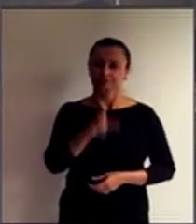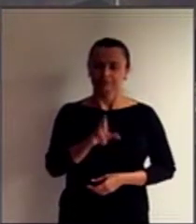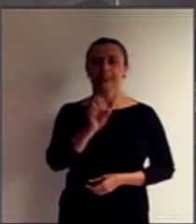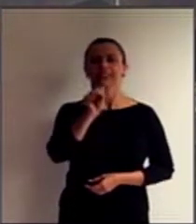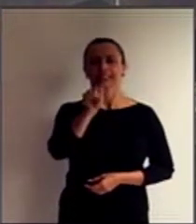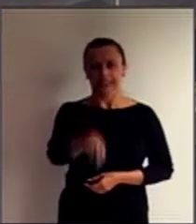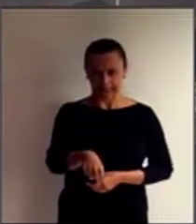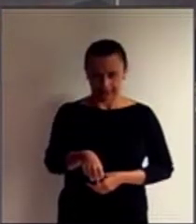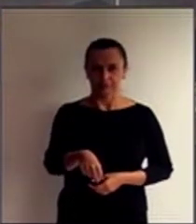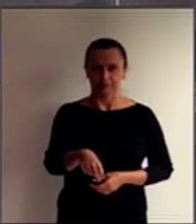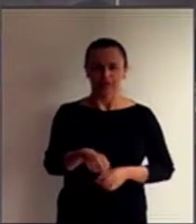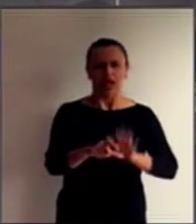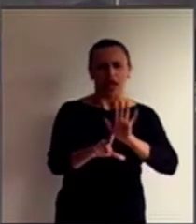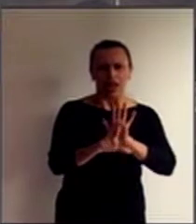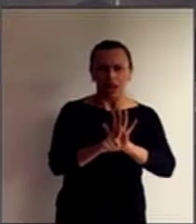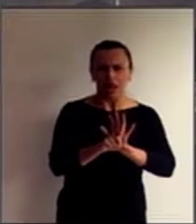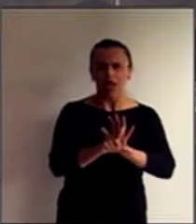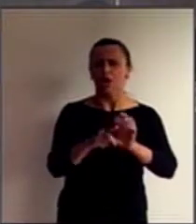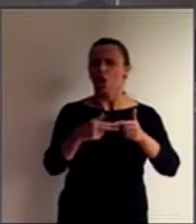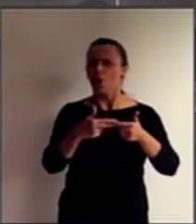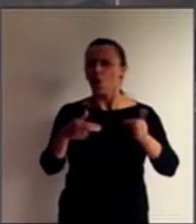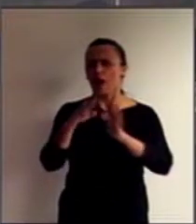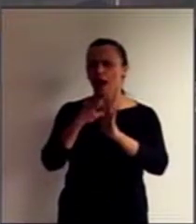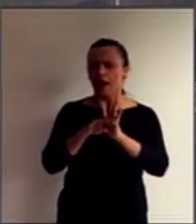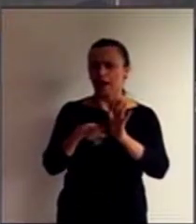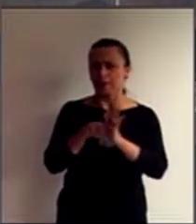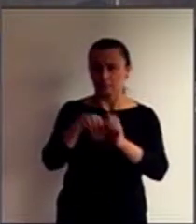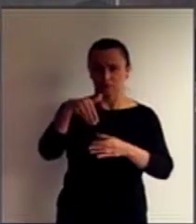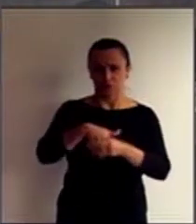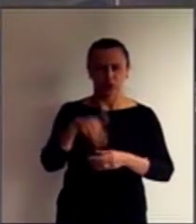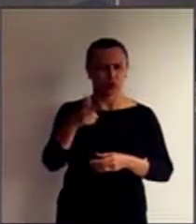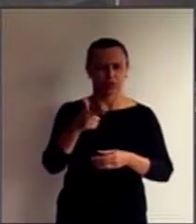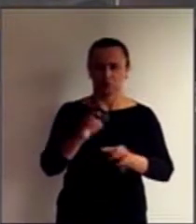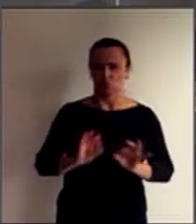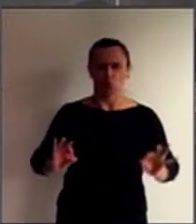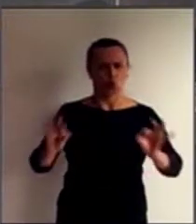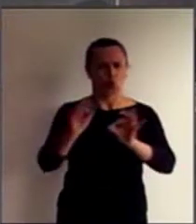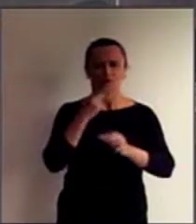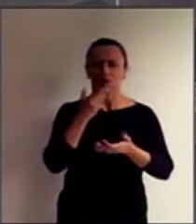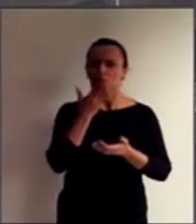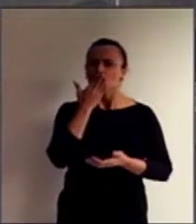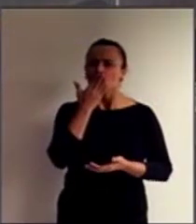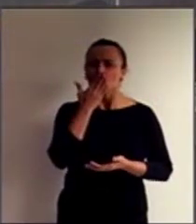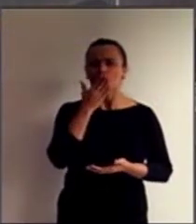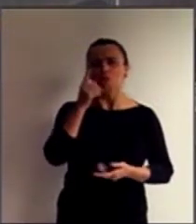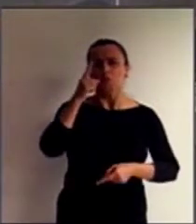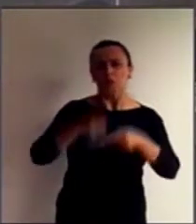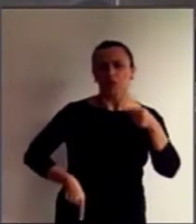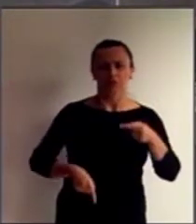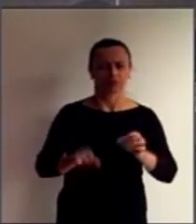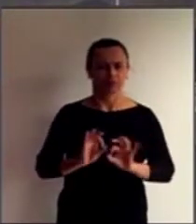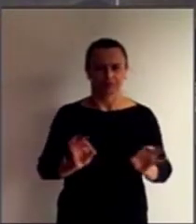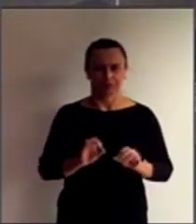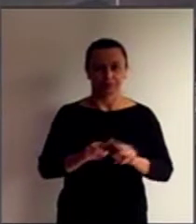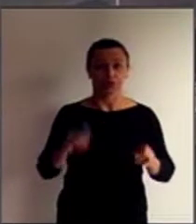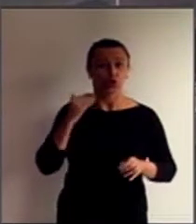Código Eleitoral não fazem qualquer restrição ao voto da pessoa interditada. Pode o juiz declarar na sentença, ao tratar dos limites